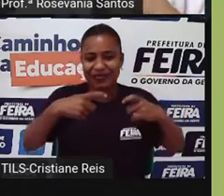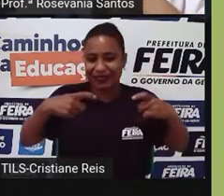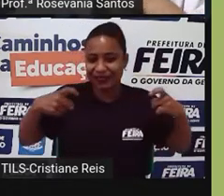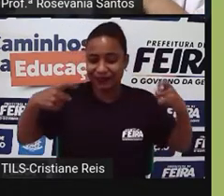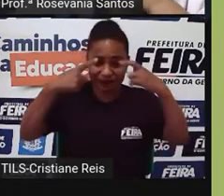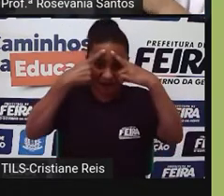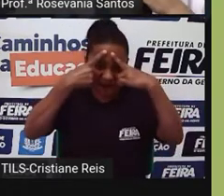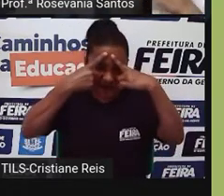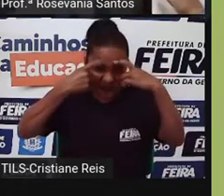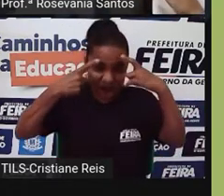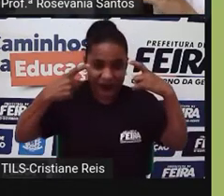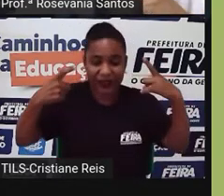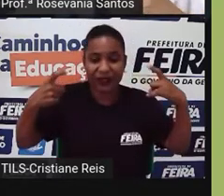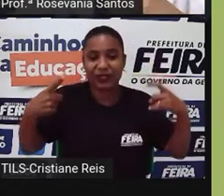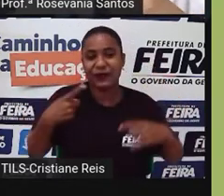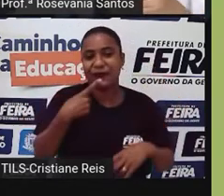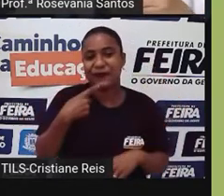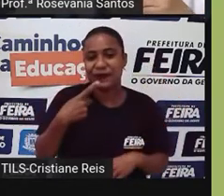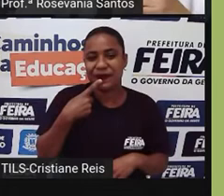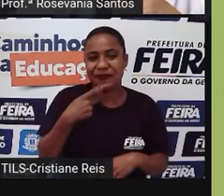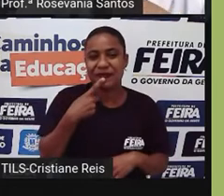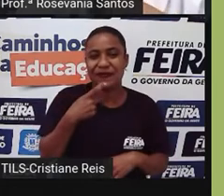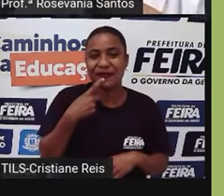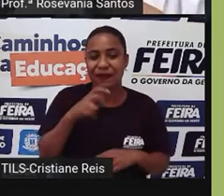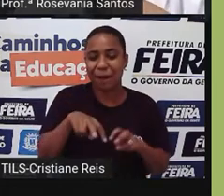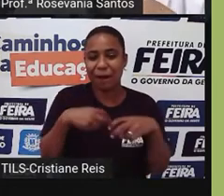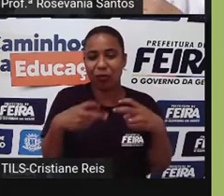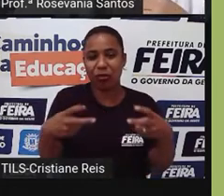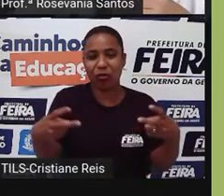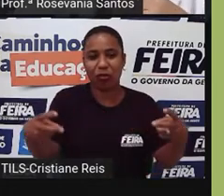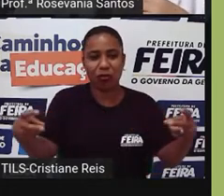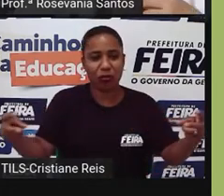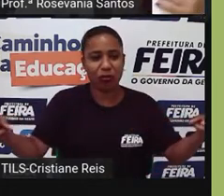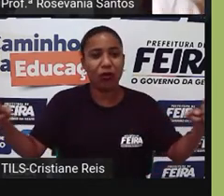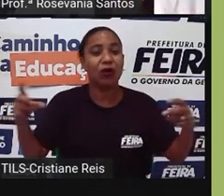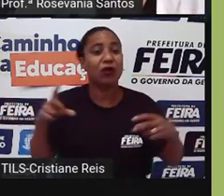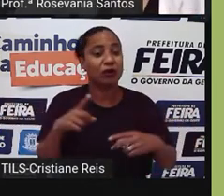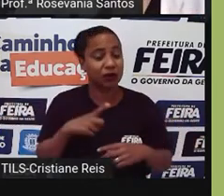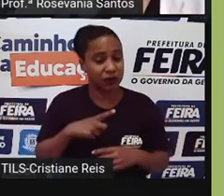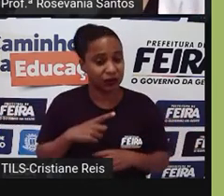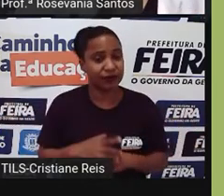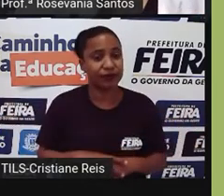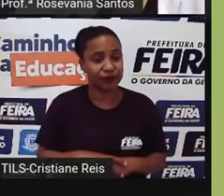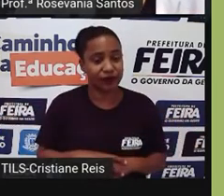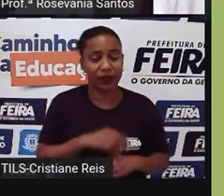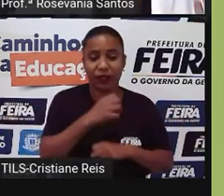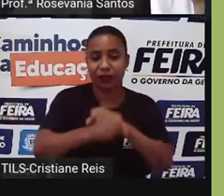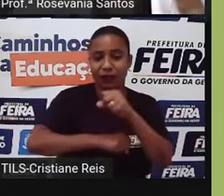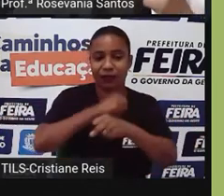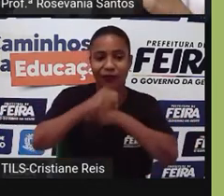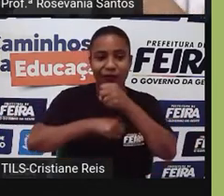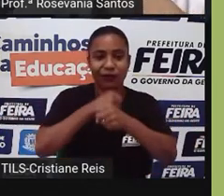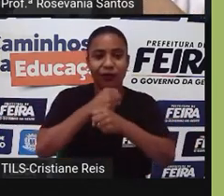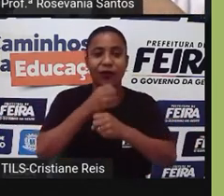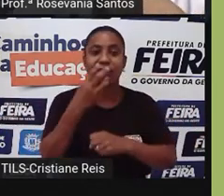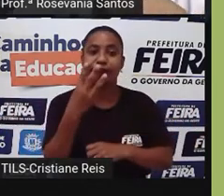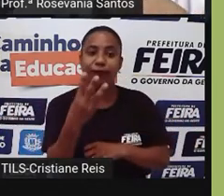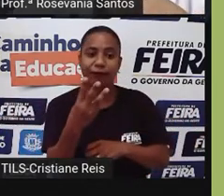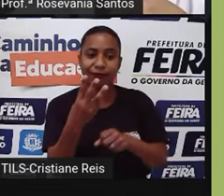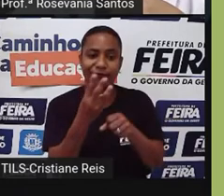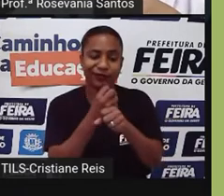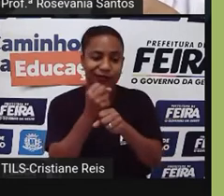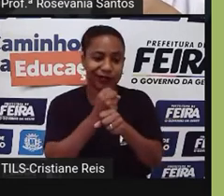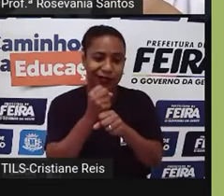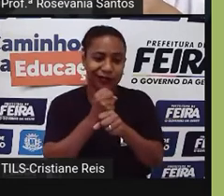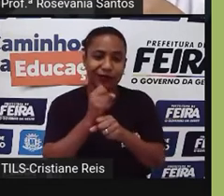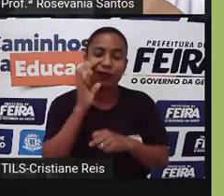Essa revolução, né, que gerou essa guerra civil, né, contra esses donos do poder, ela levou cerca de três anos e esse fim da